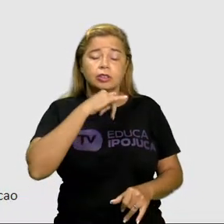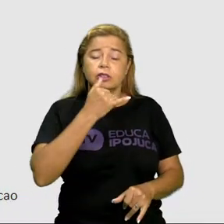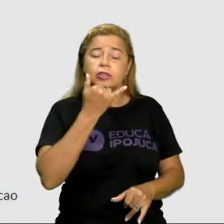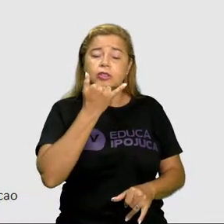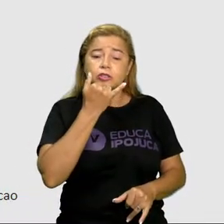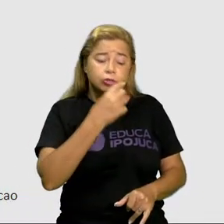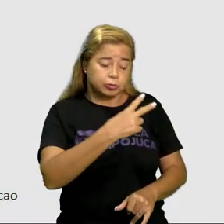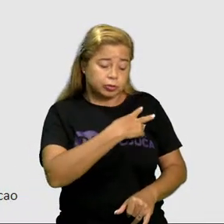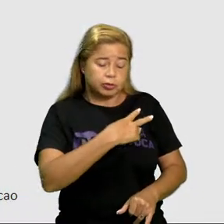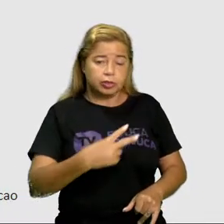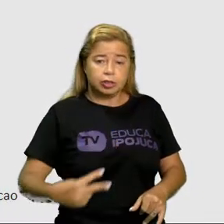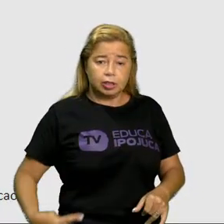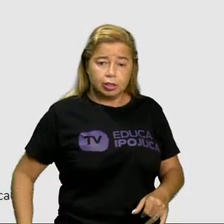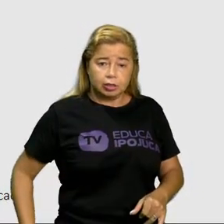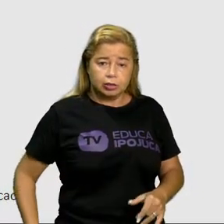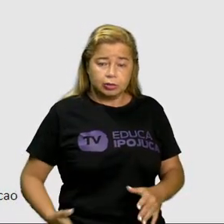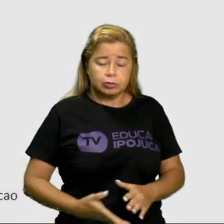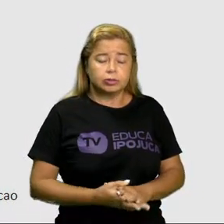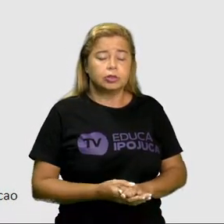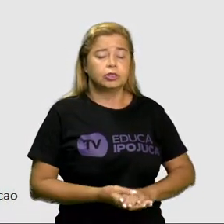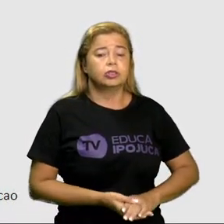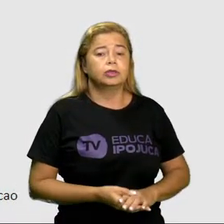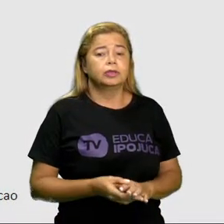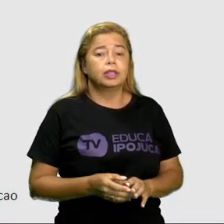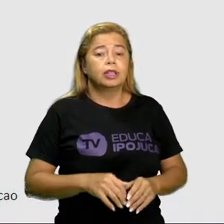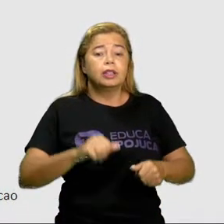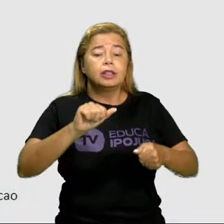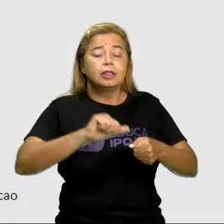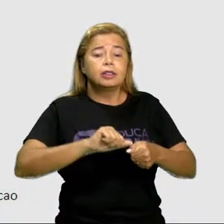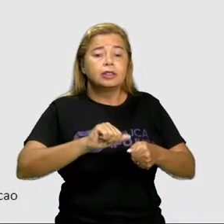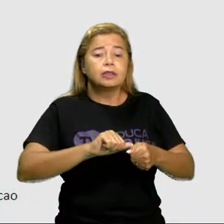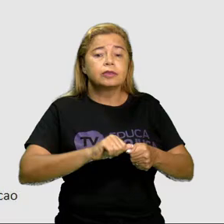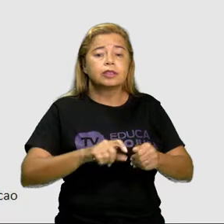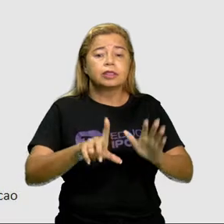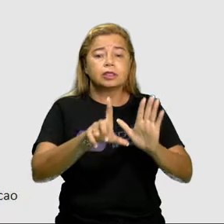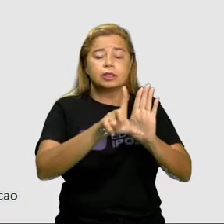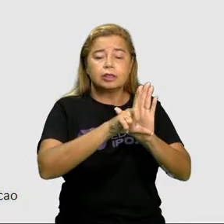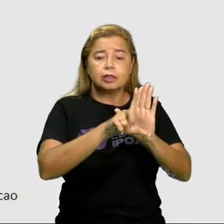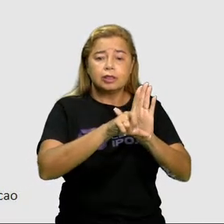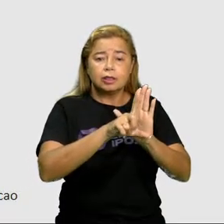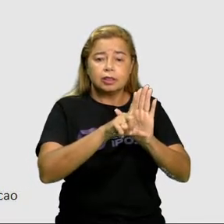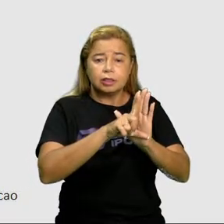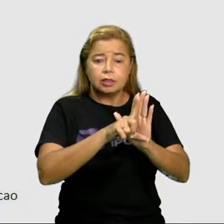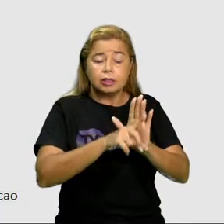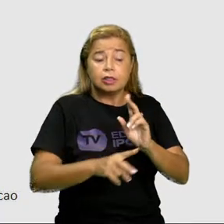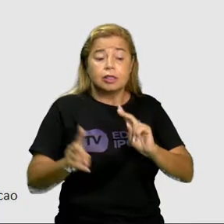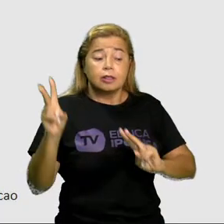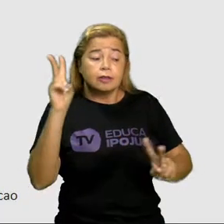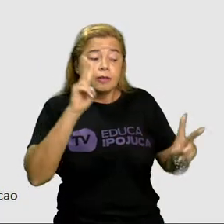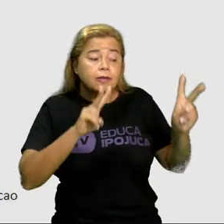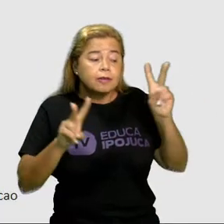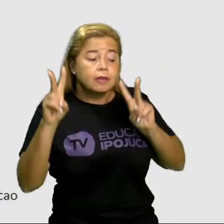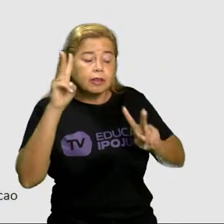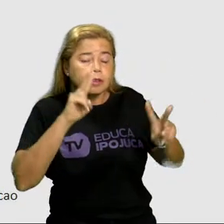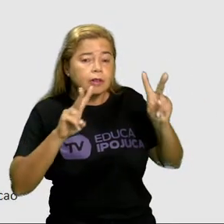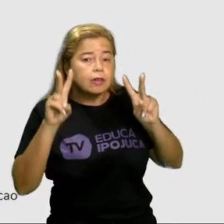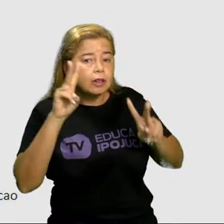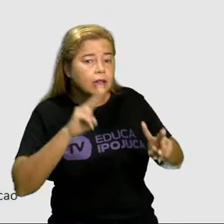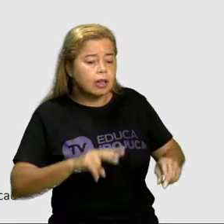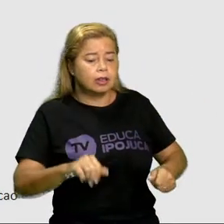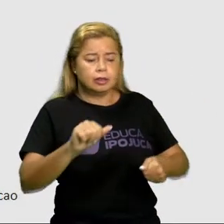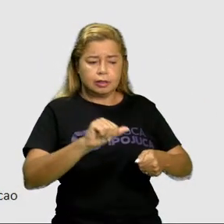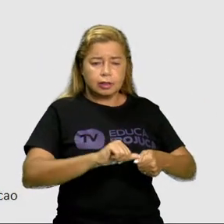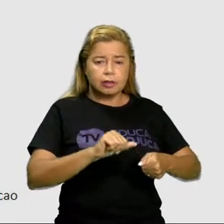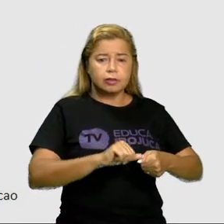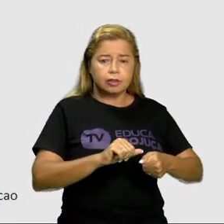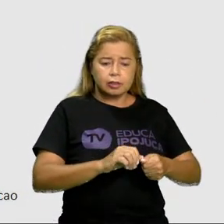legislar. Isto é, fazer as leis e fiscalizar os recursos do município. Então, essa